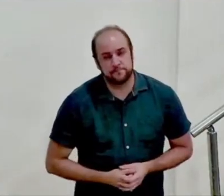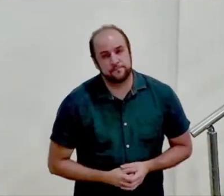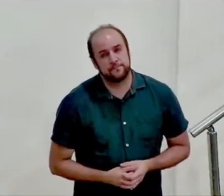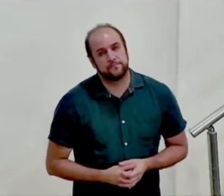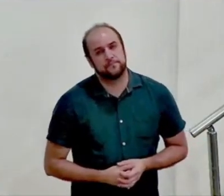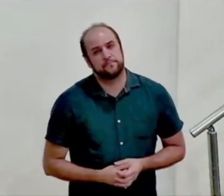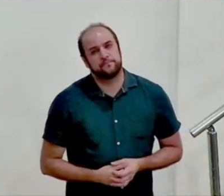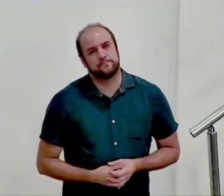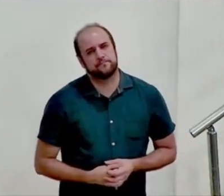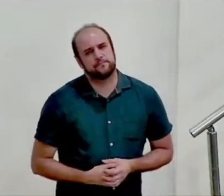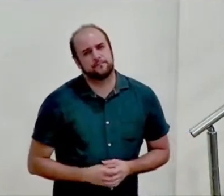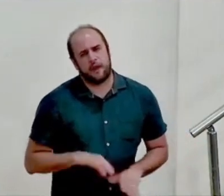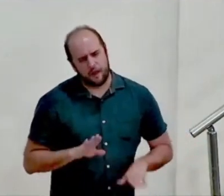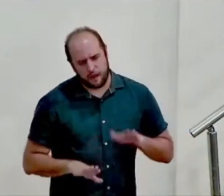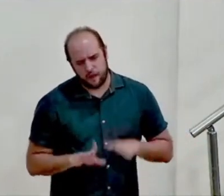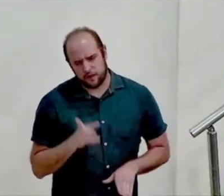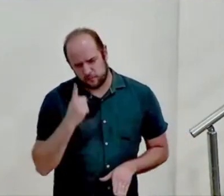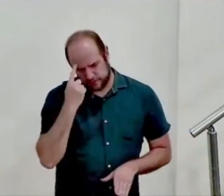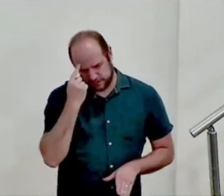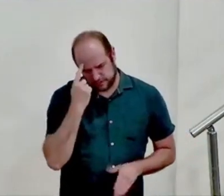e as vezes eu fico pensando